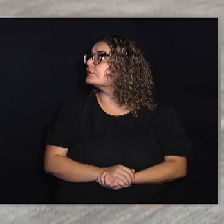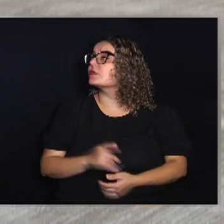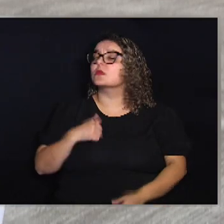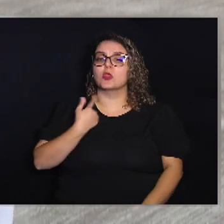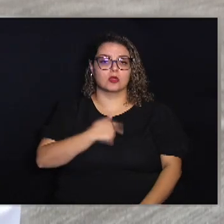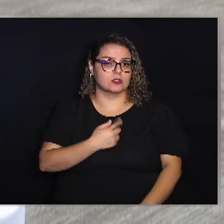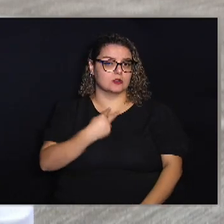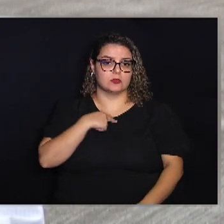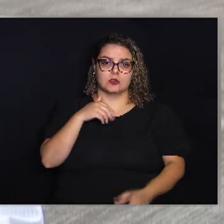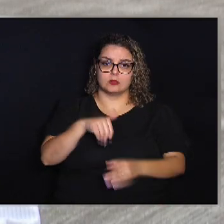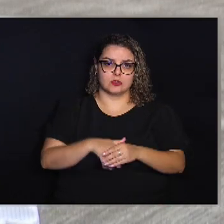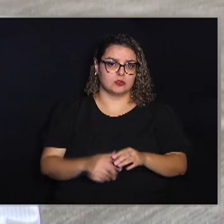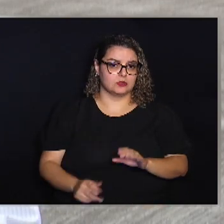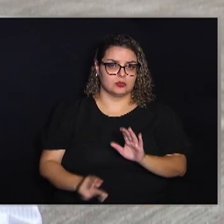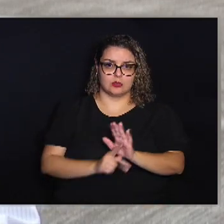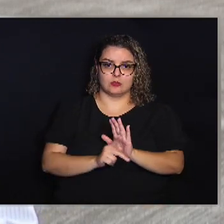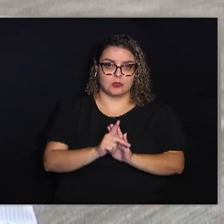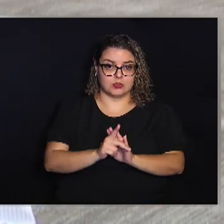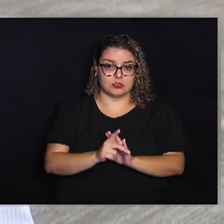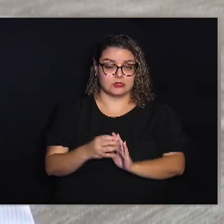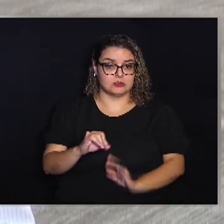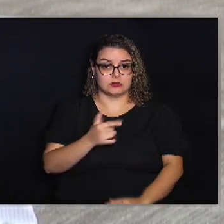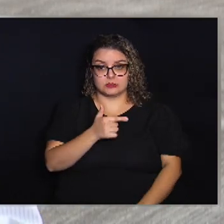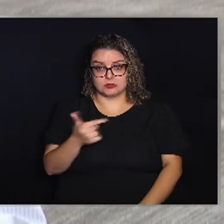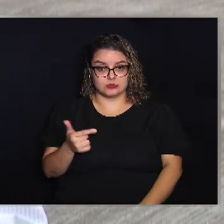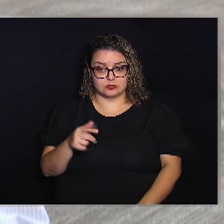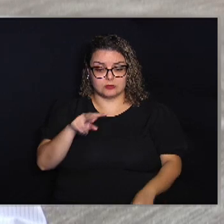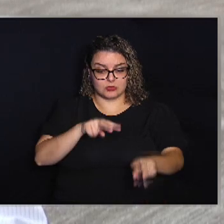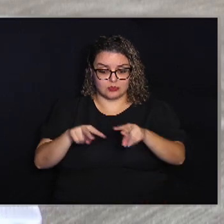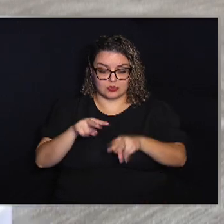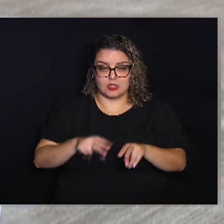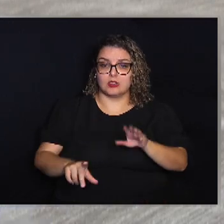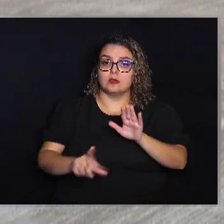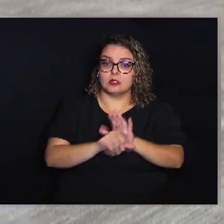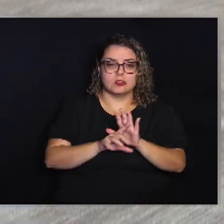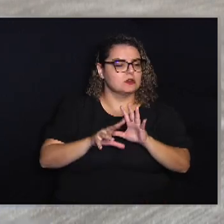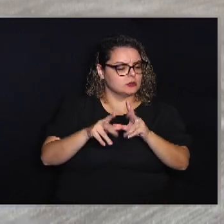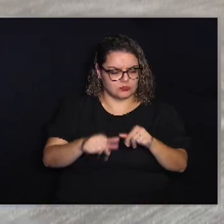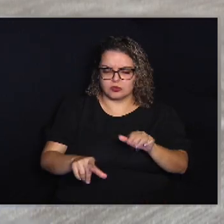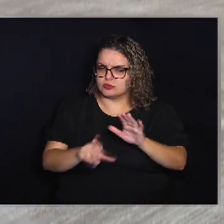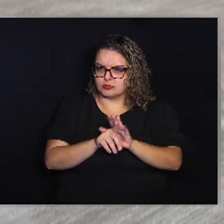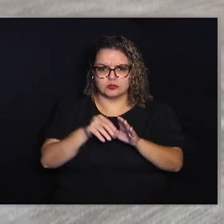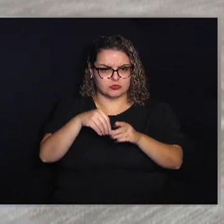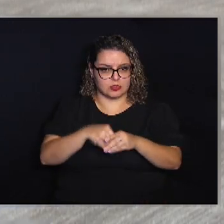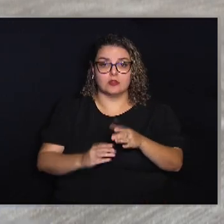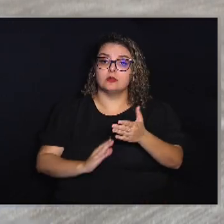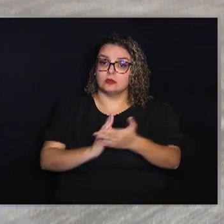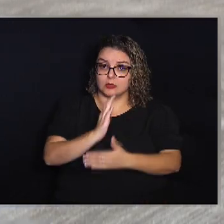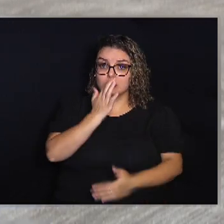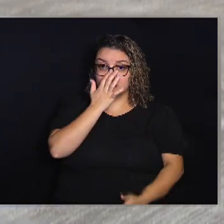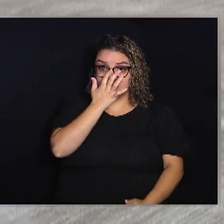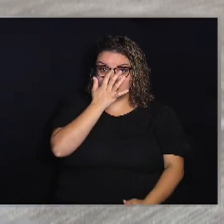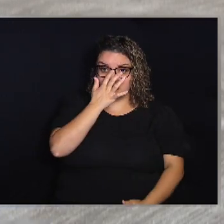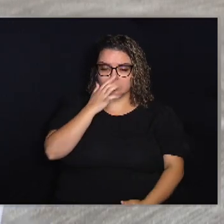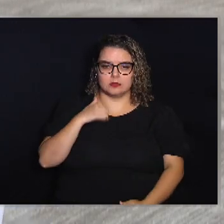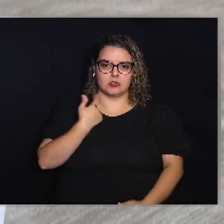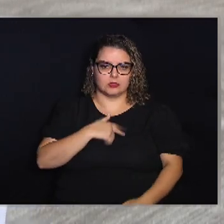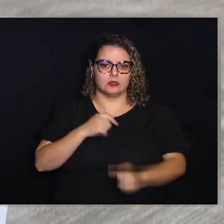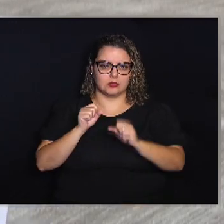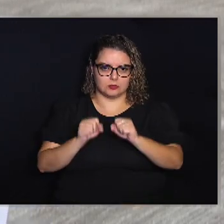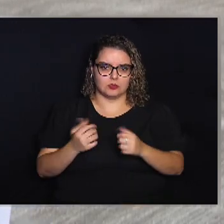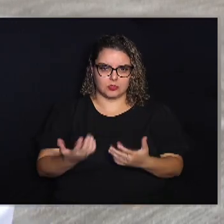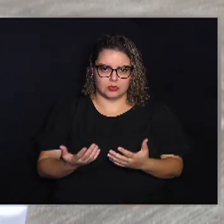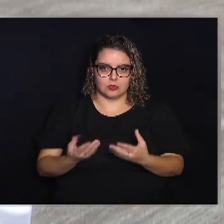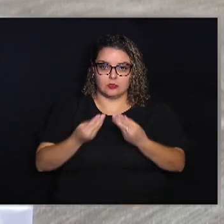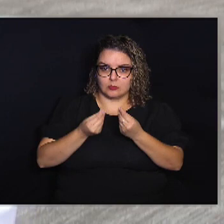um projeto Sem ao menos olhar a sua legalidade E ele está totalmente legal E foi aprovado Para que nós possamos sim